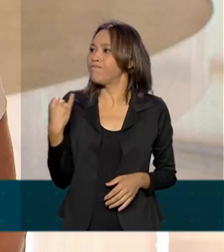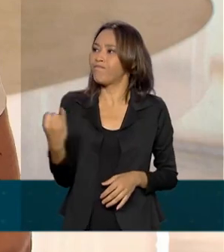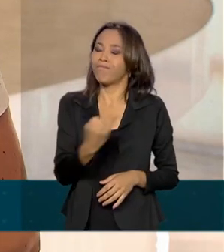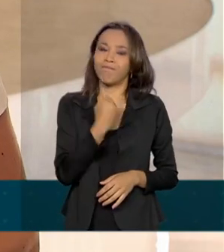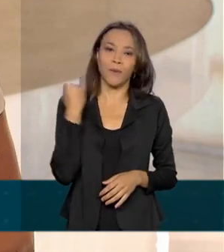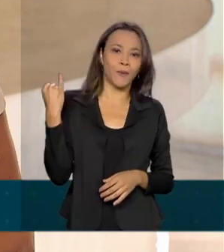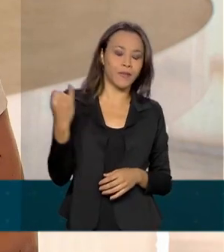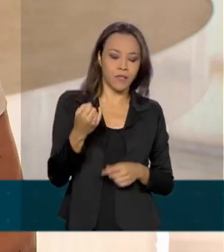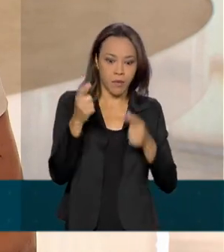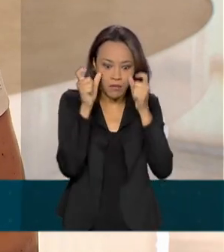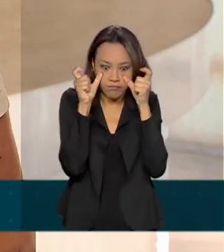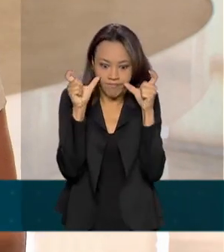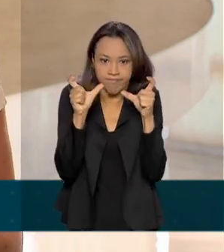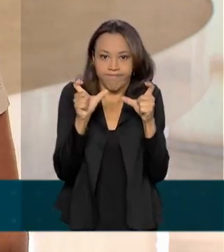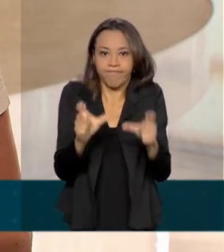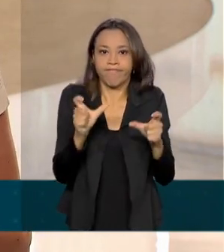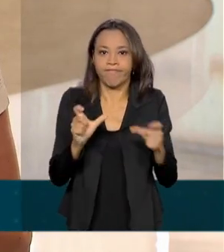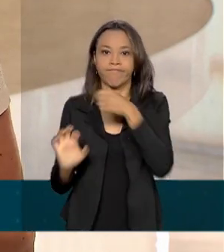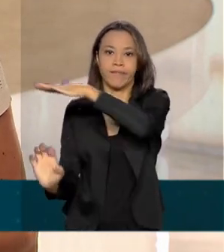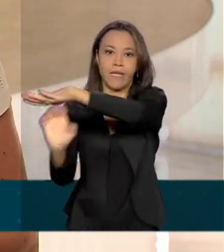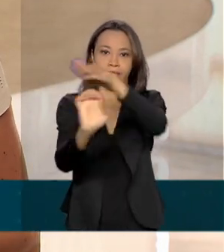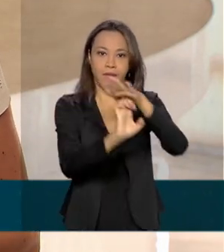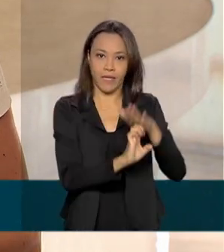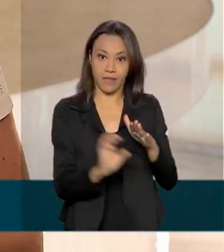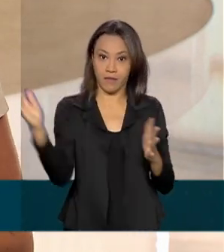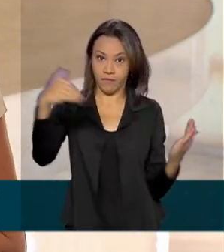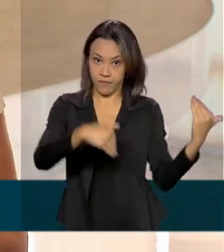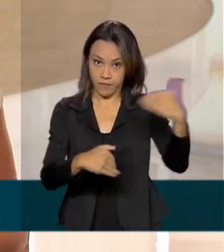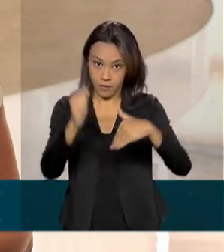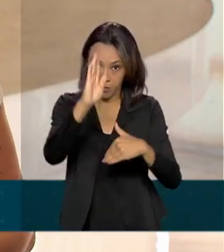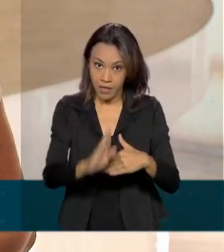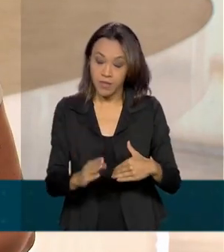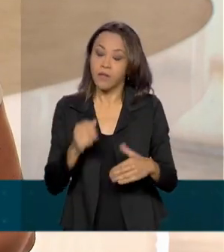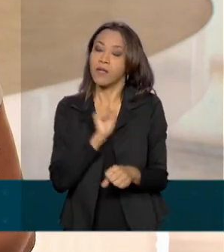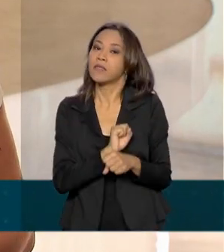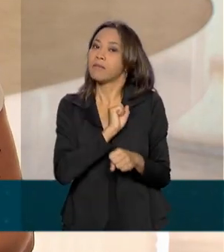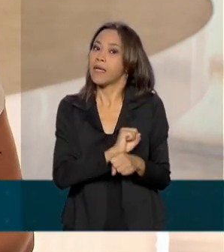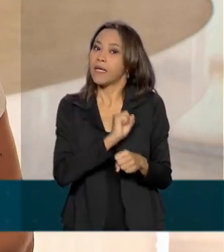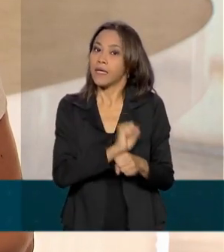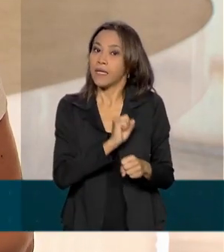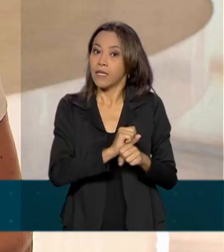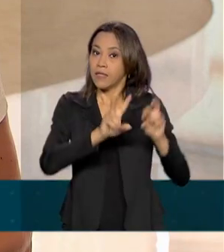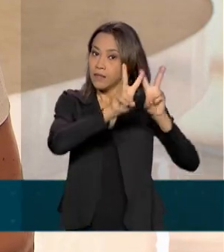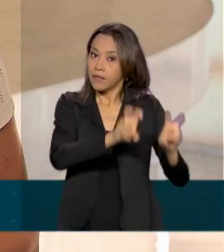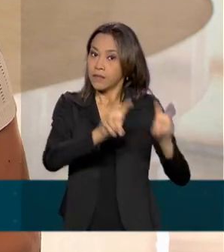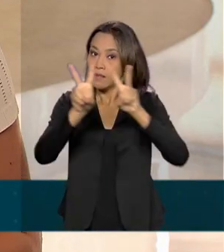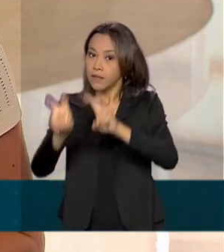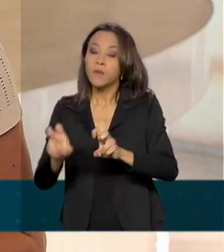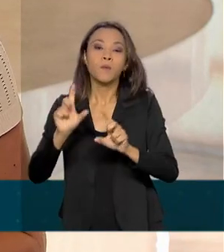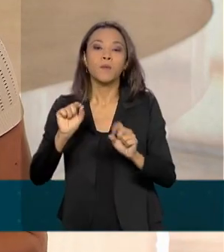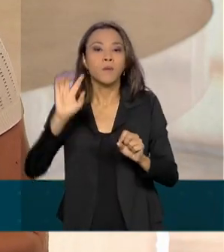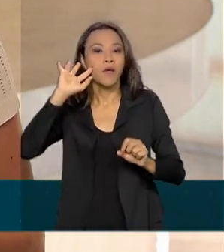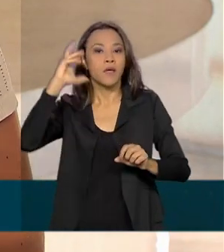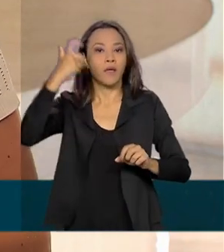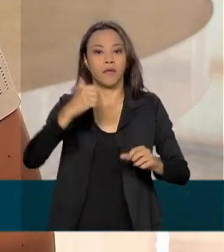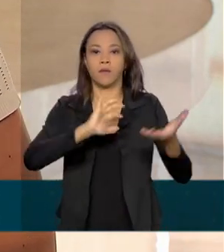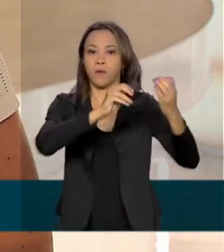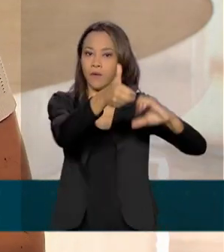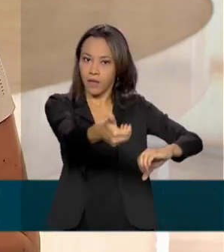investimento estrangeiro. Muitas dessas pautas estão aguardando deliberação do Congresso Nacional.